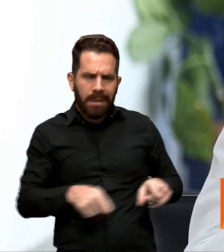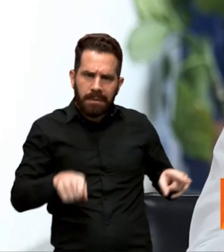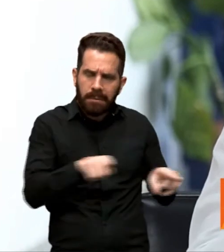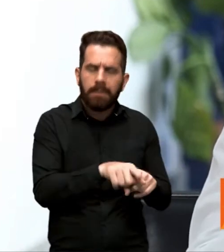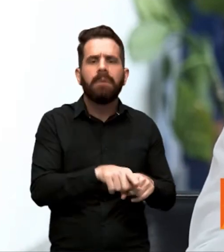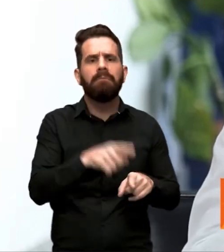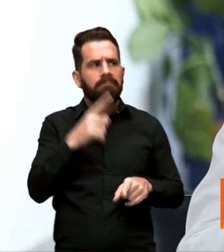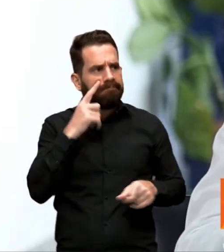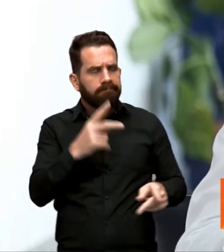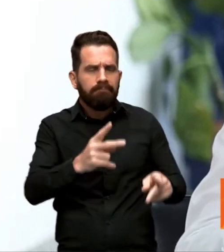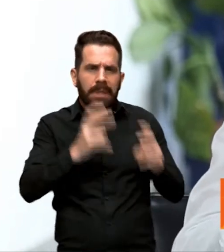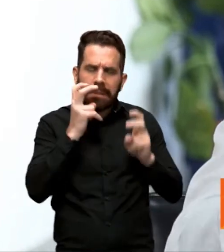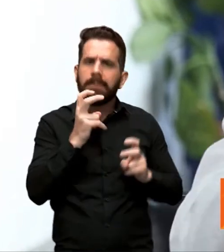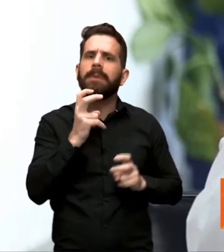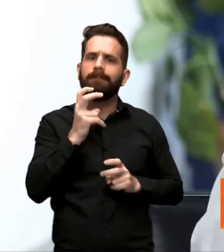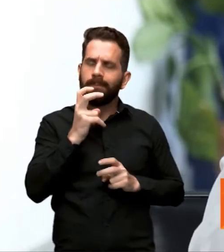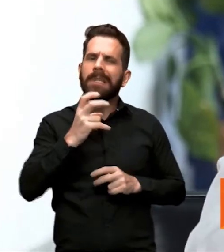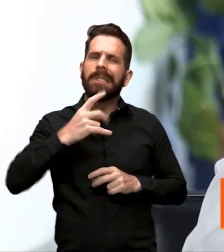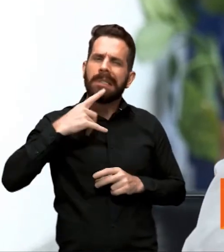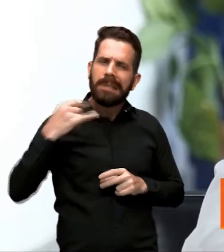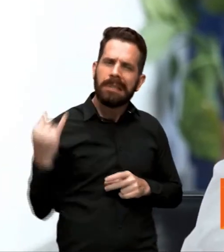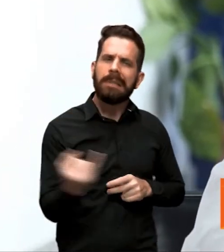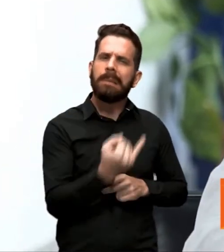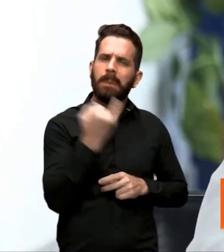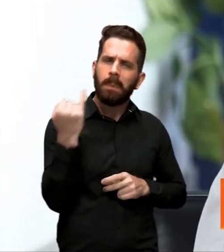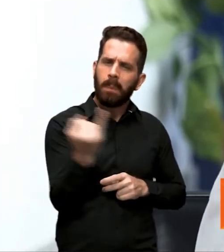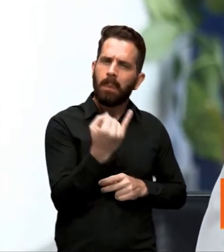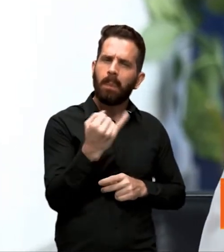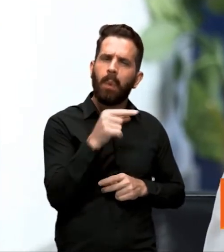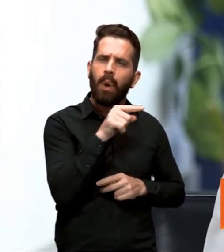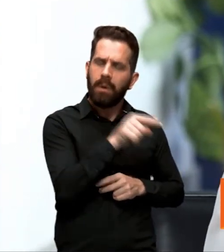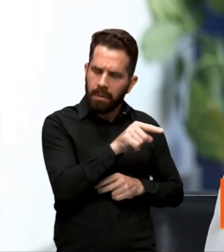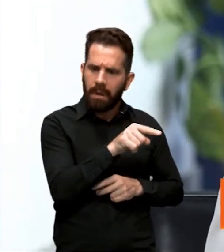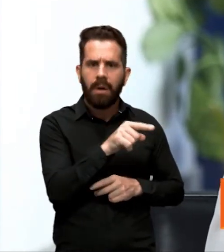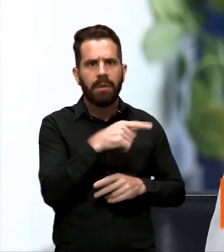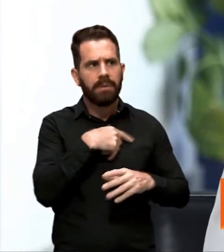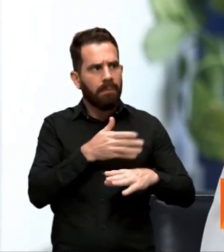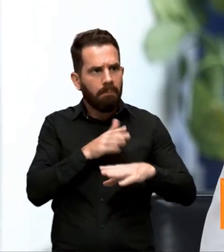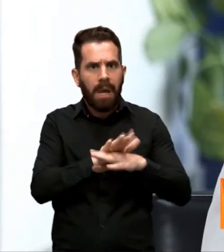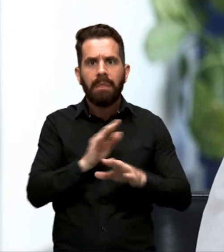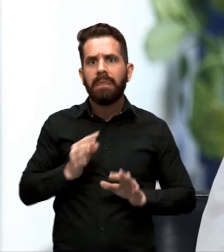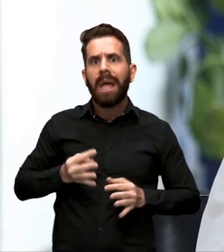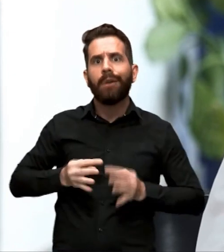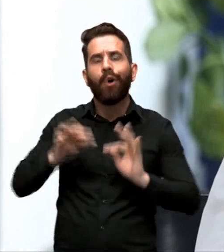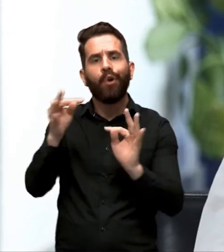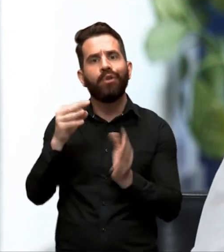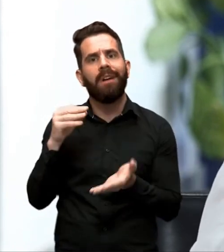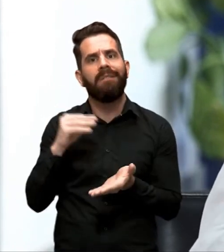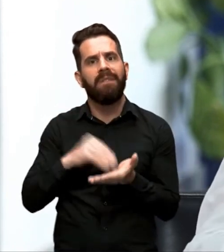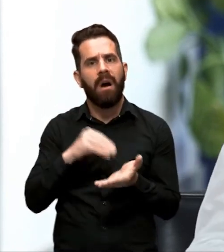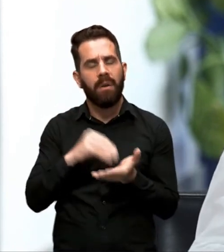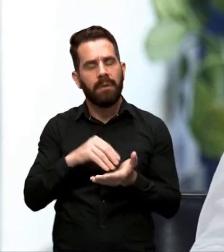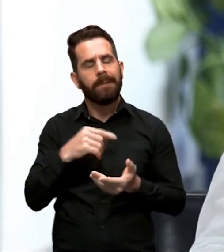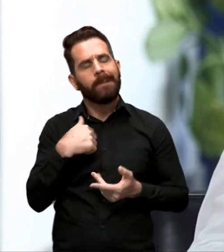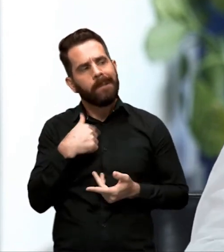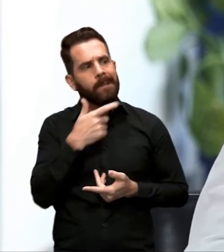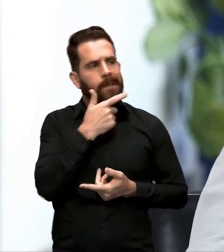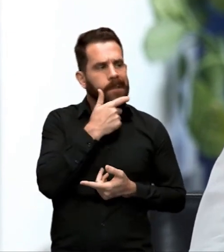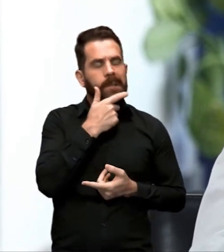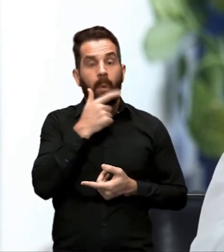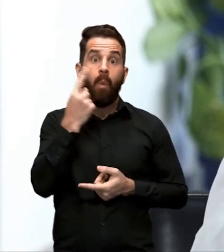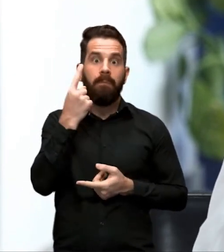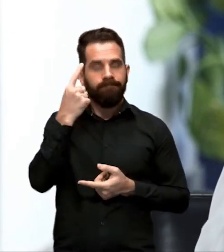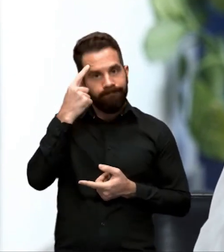importância de agregar tecnologia no serviço desse pessoal. Uma dessas ideias foi a gente desenvolver um robô